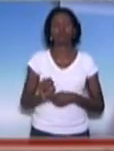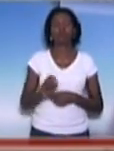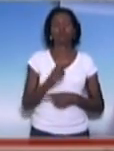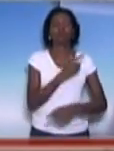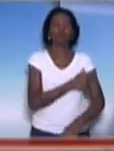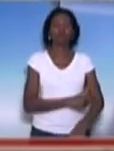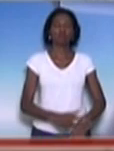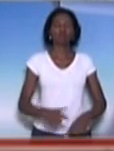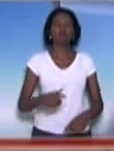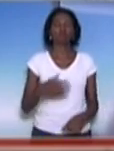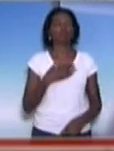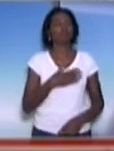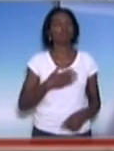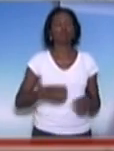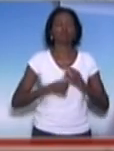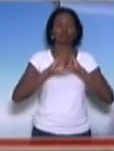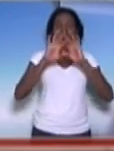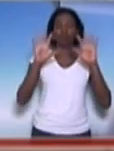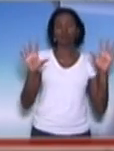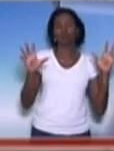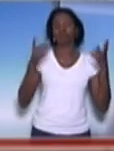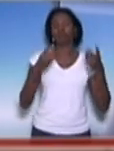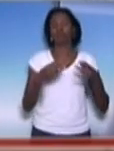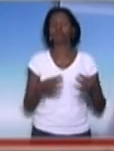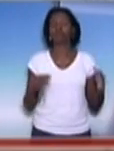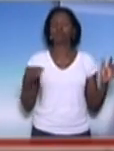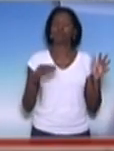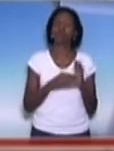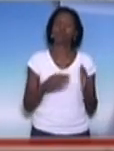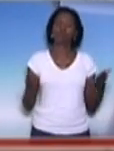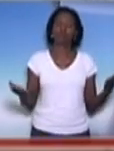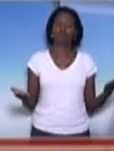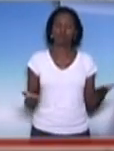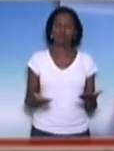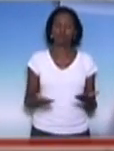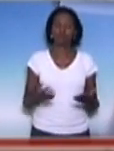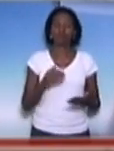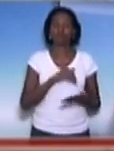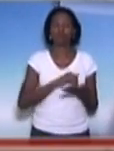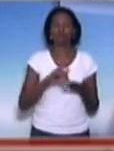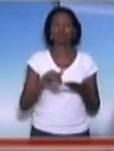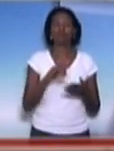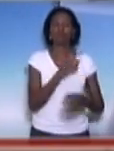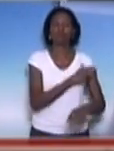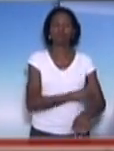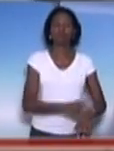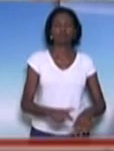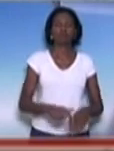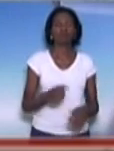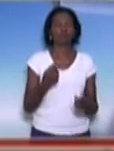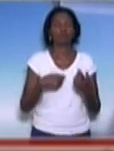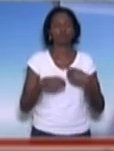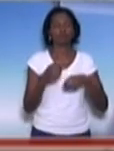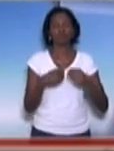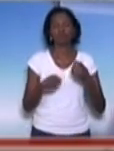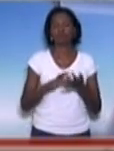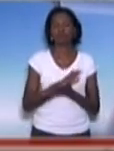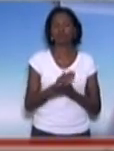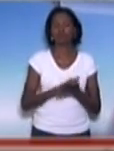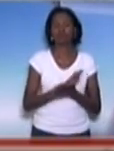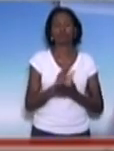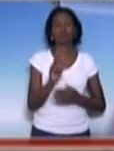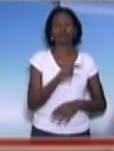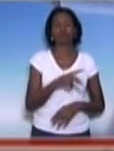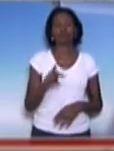de Educação. Gostaria de deixar claro aqui que, até agora, a Secretaria da Educação não negociou com os